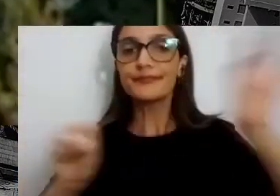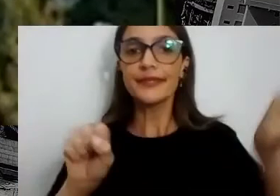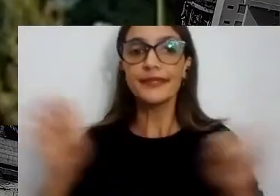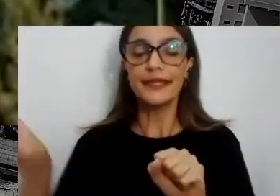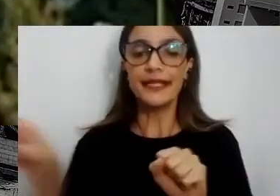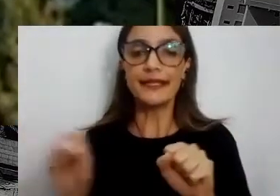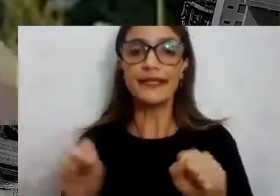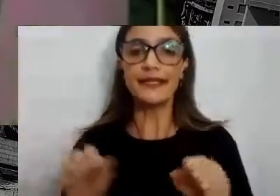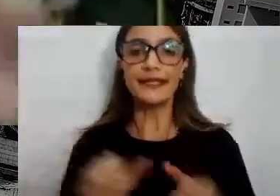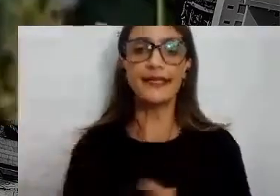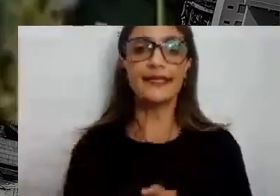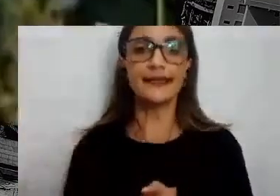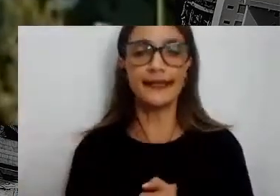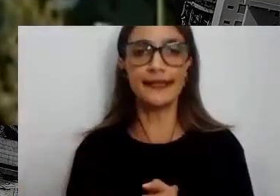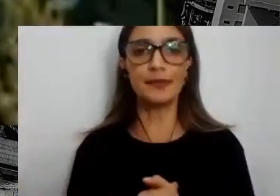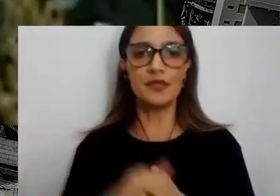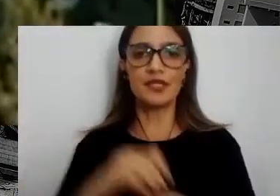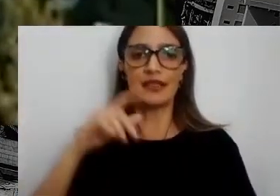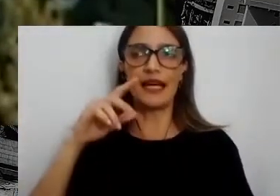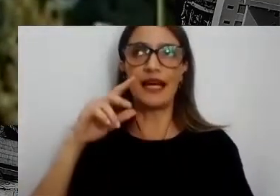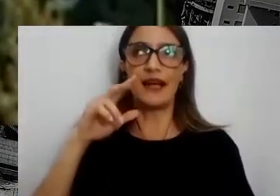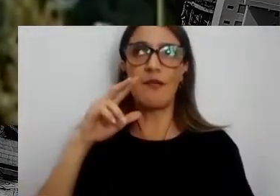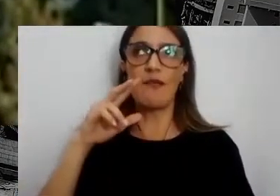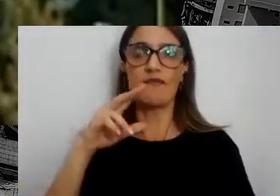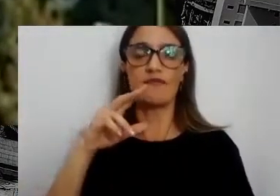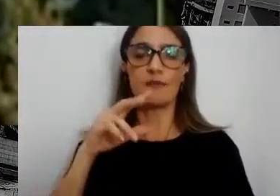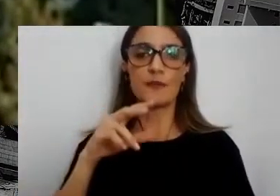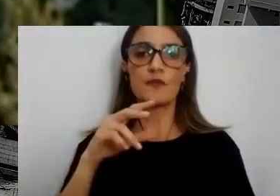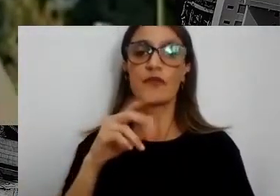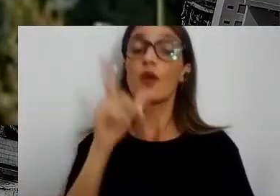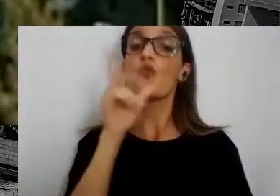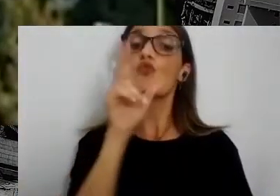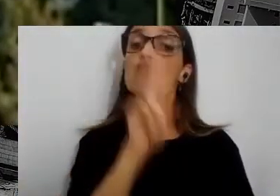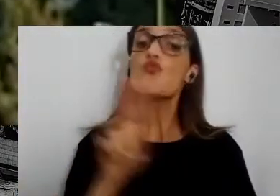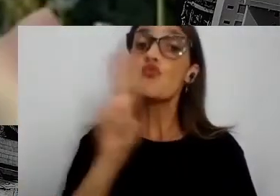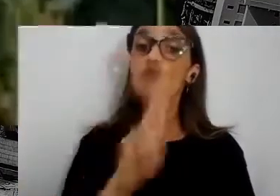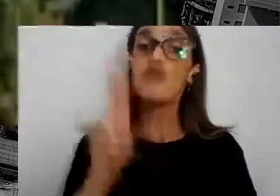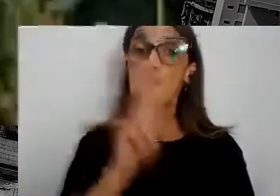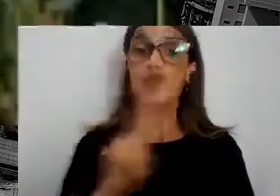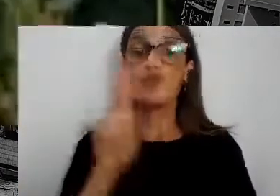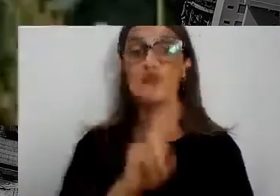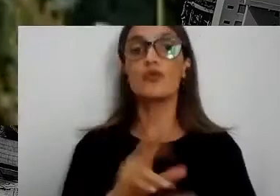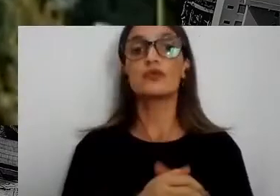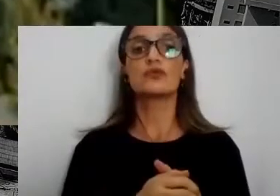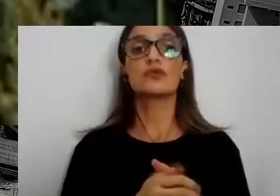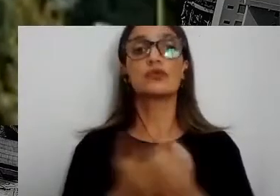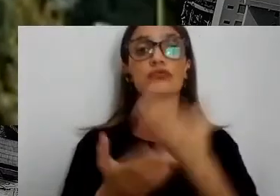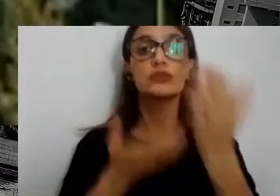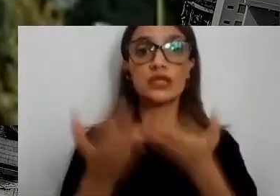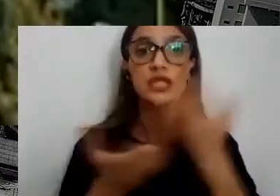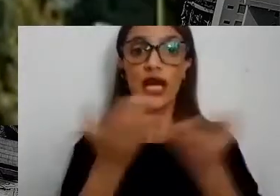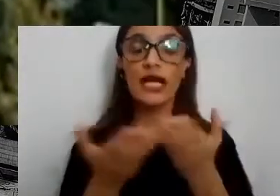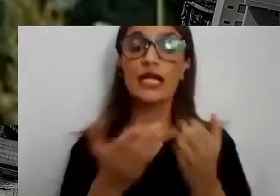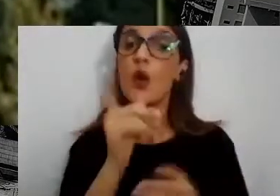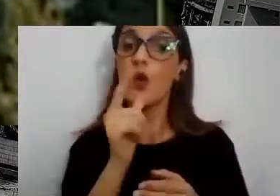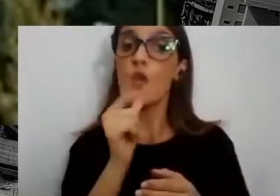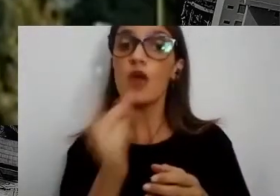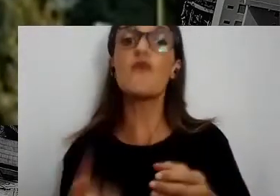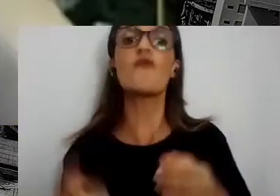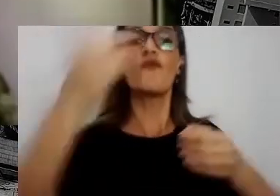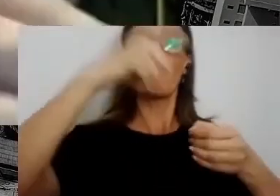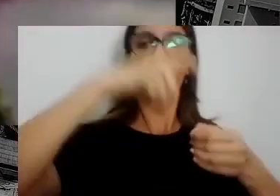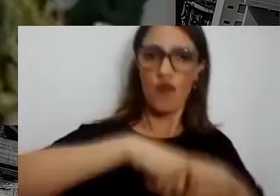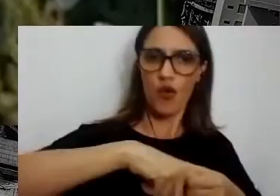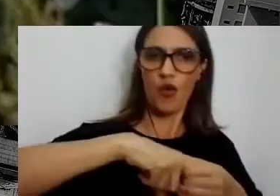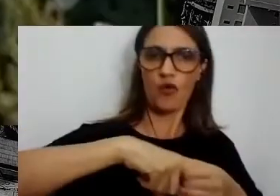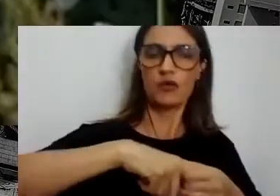o consumo, parte é usada, é incorporada ao nosso produto, parte a gente trata e é devolvida para o rio. A gente tem buscado parcerias para